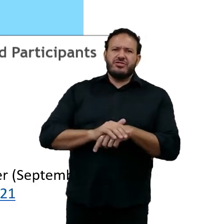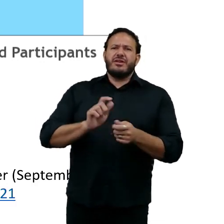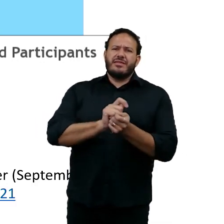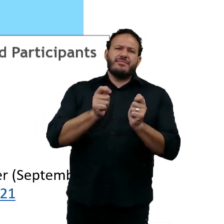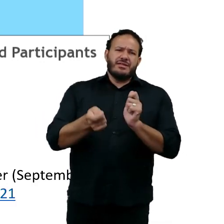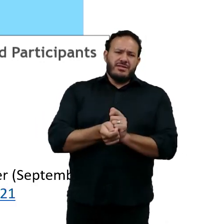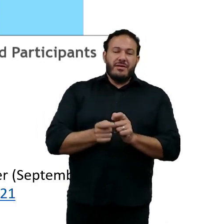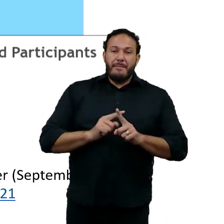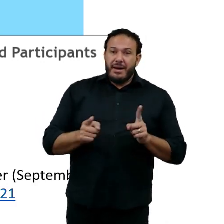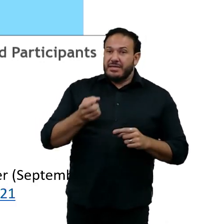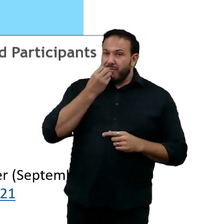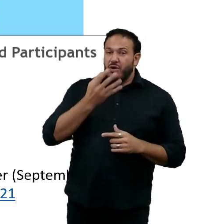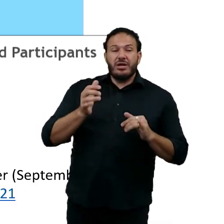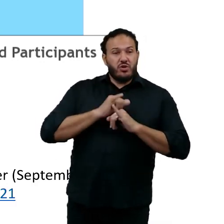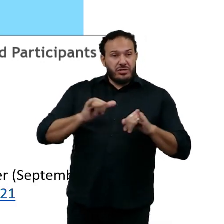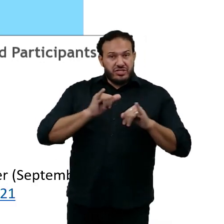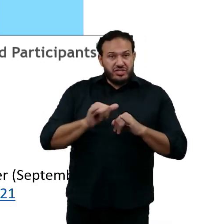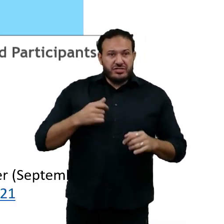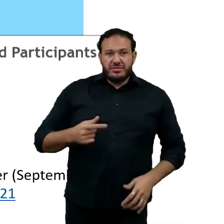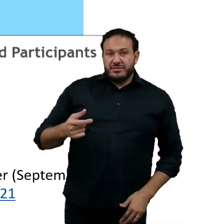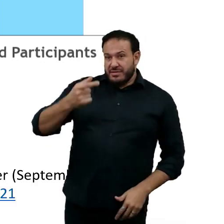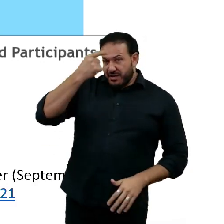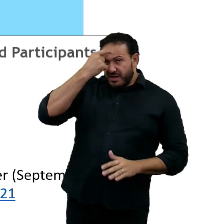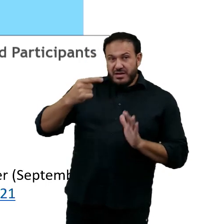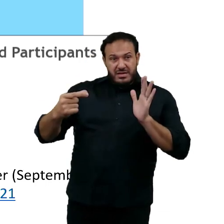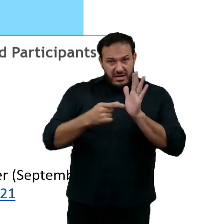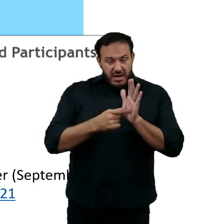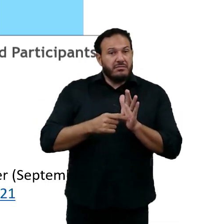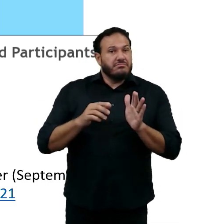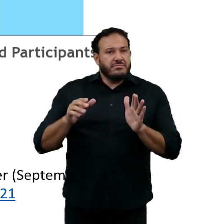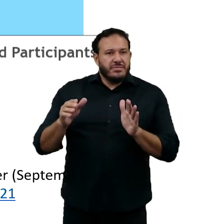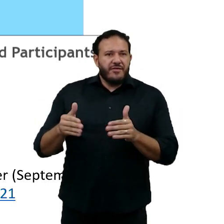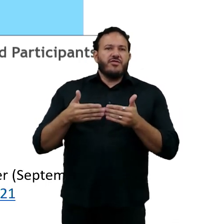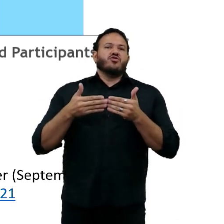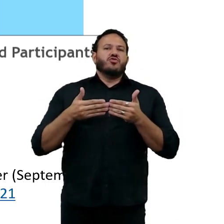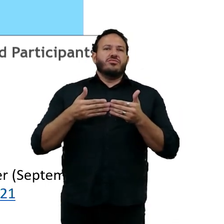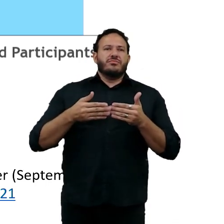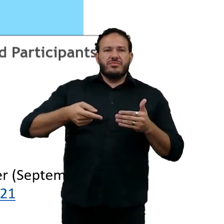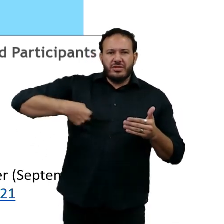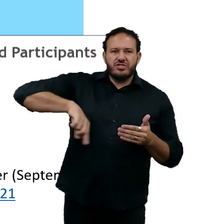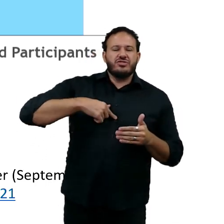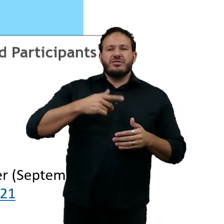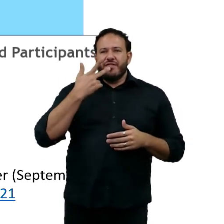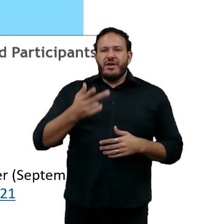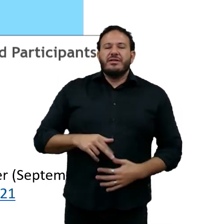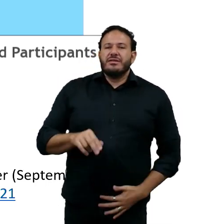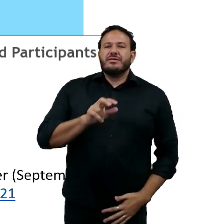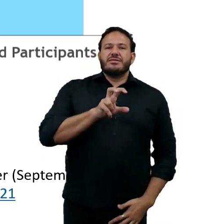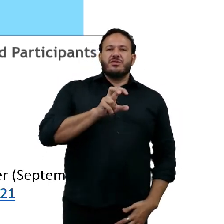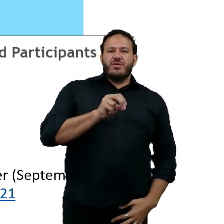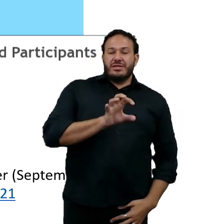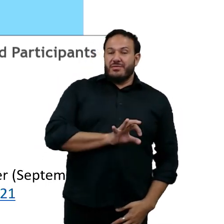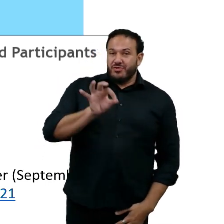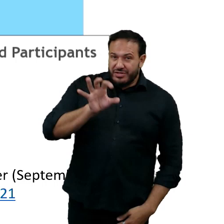é que a IA fechou a lacuna quando 50% da distribuição que